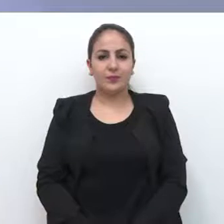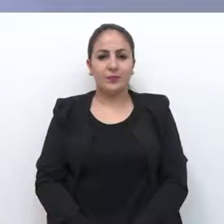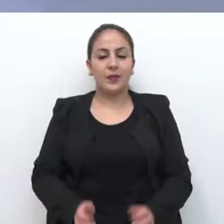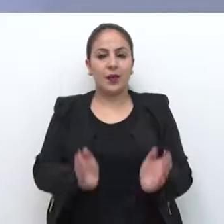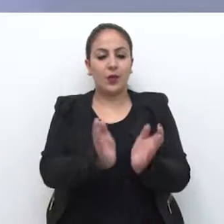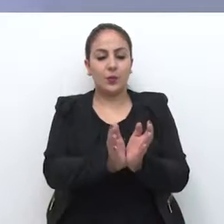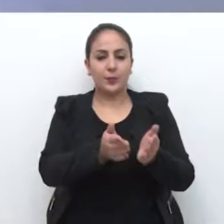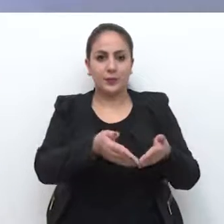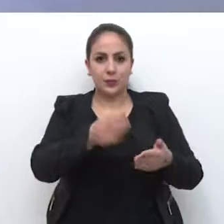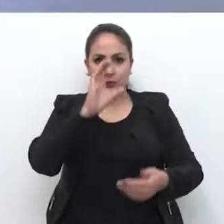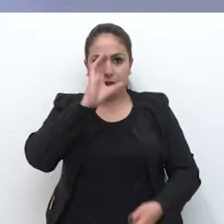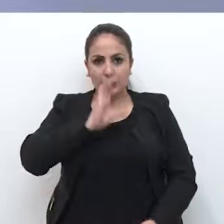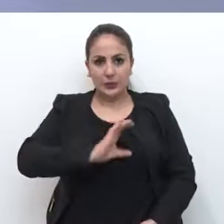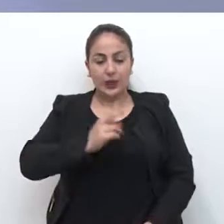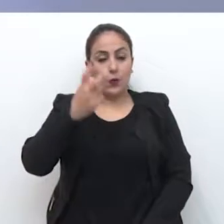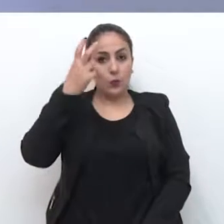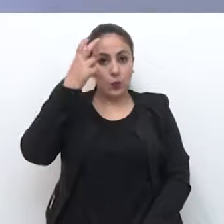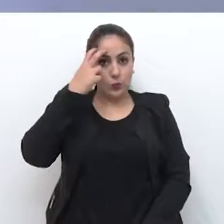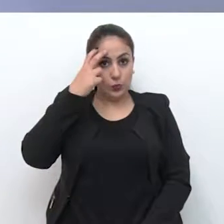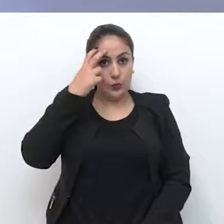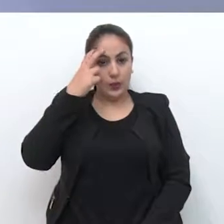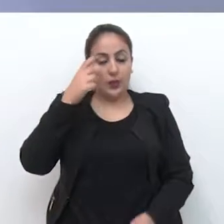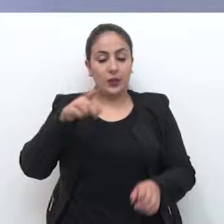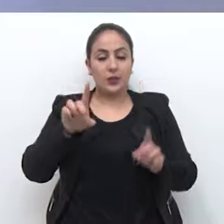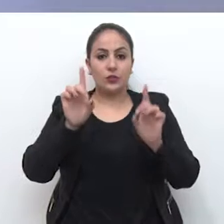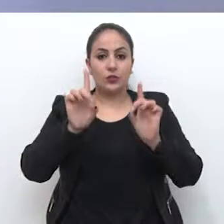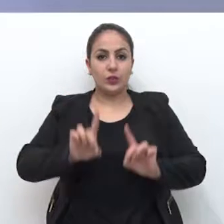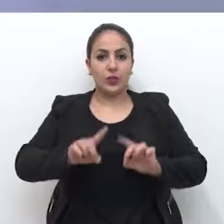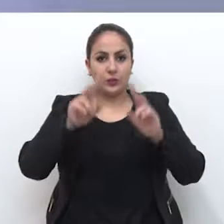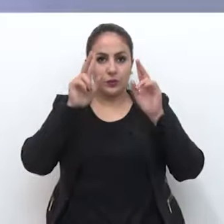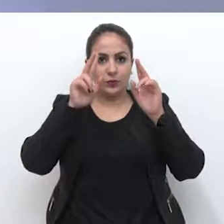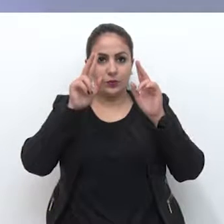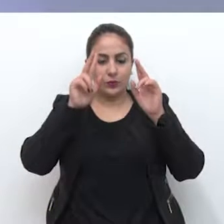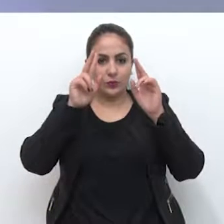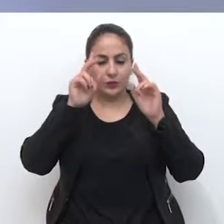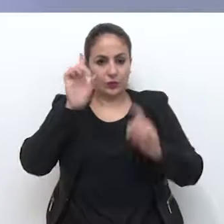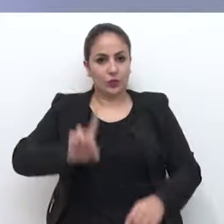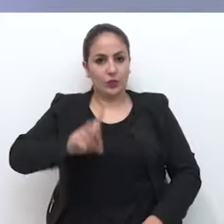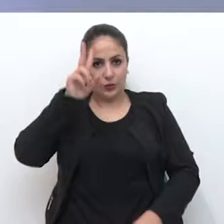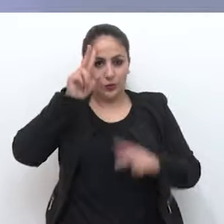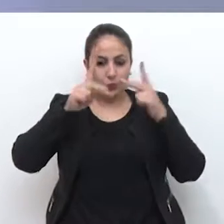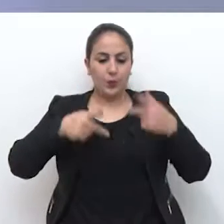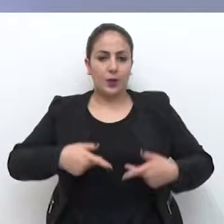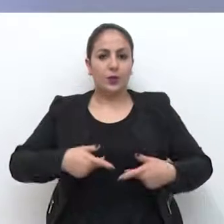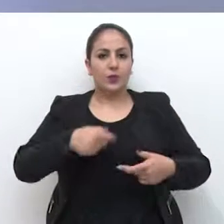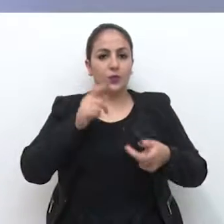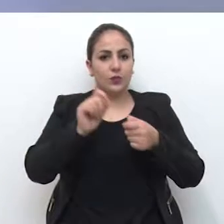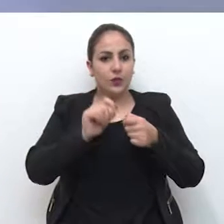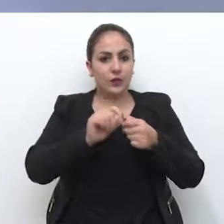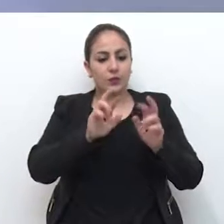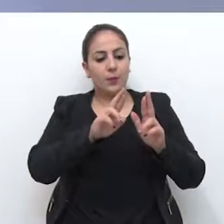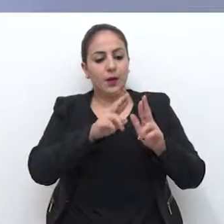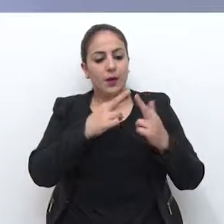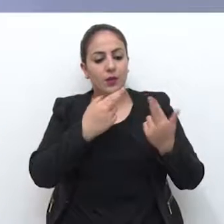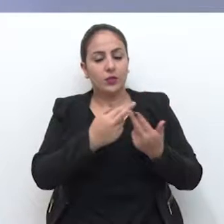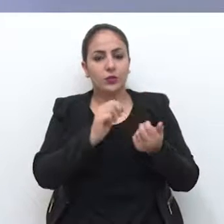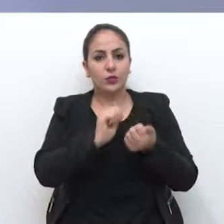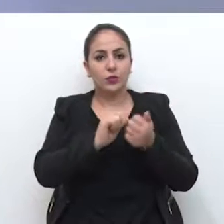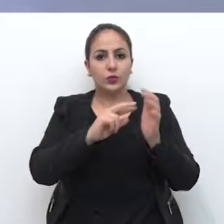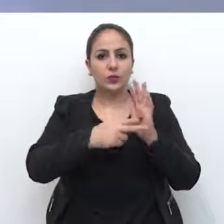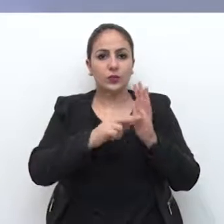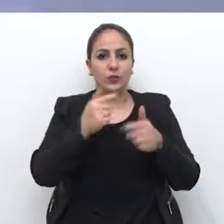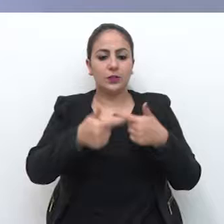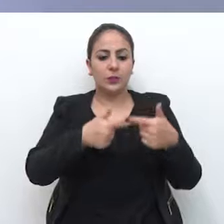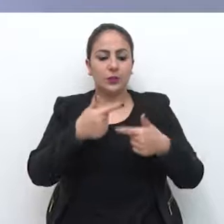A Comissão de Cidadania, Cultura e Direitos Humanos intermediou uma reunião entre o Sindicato dos Servidores